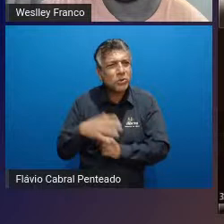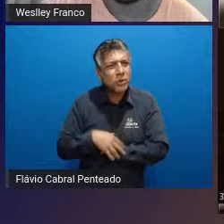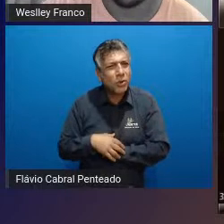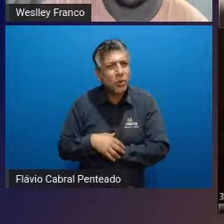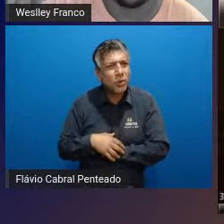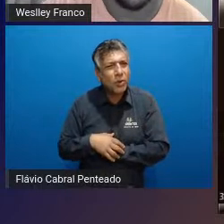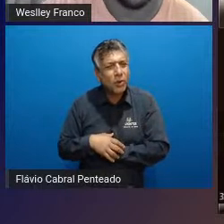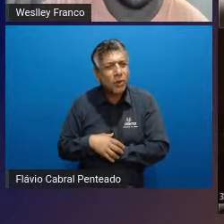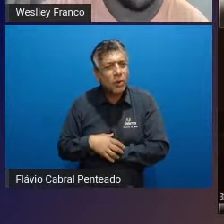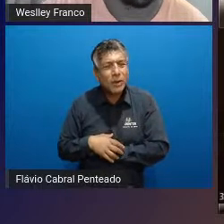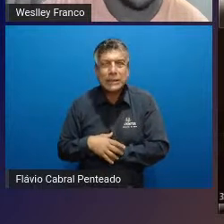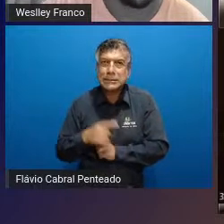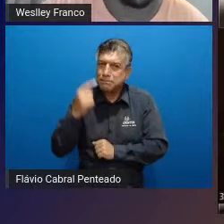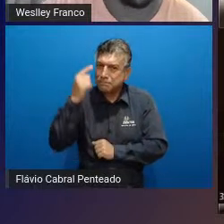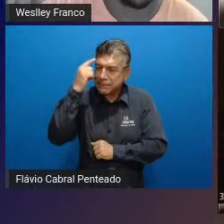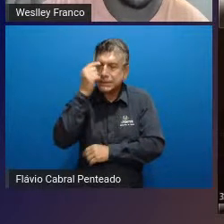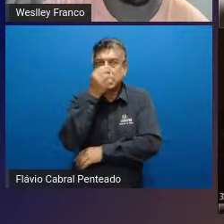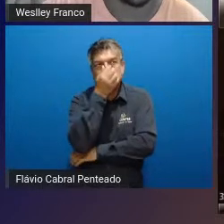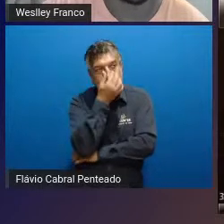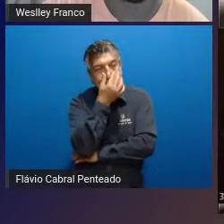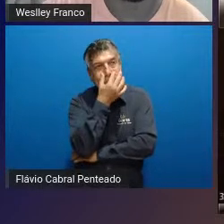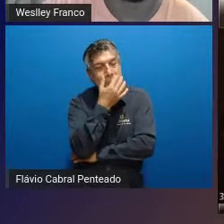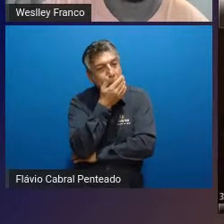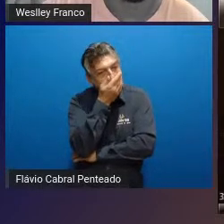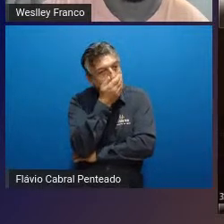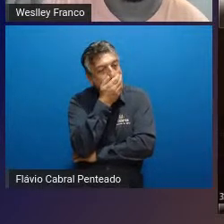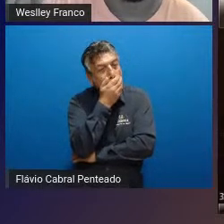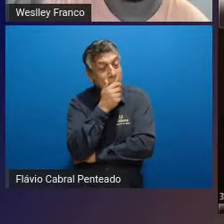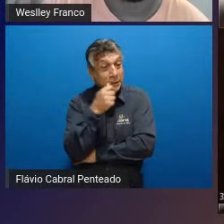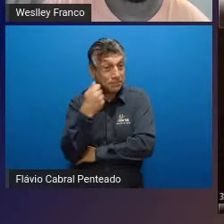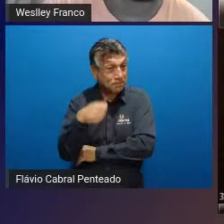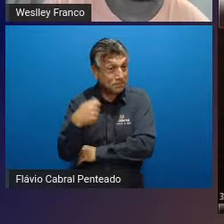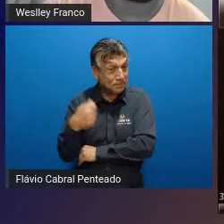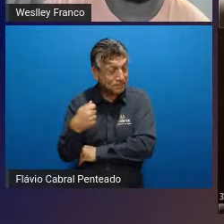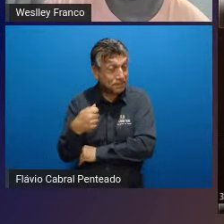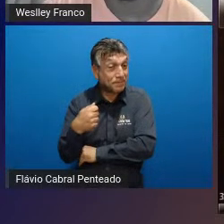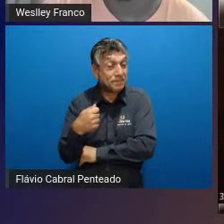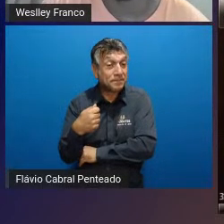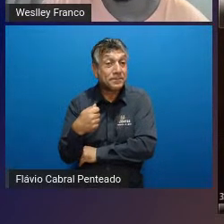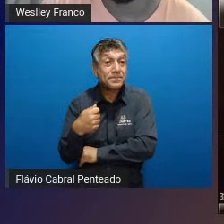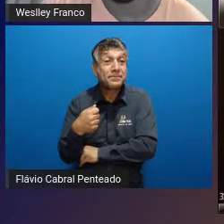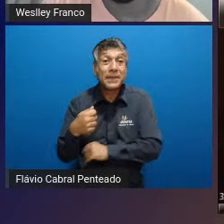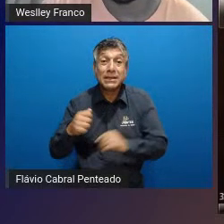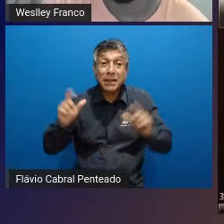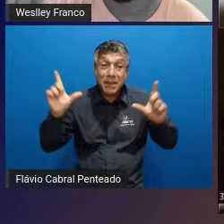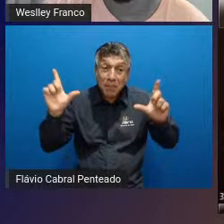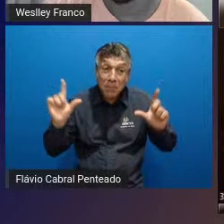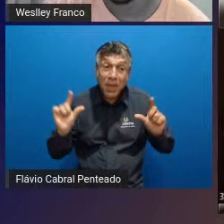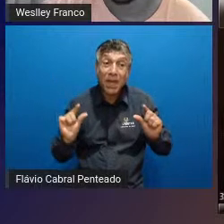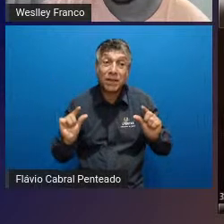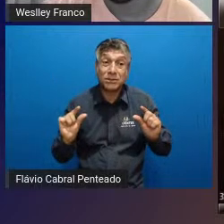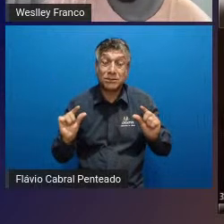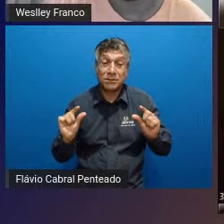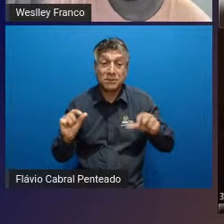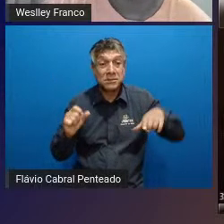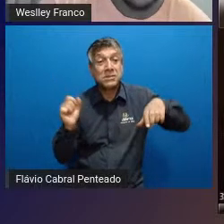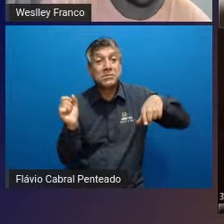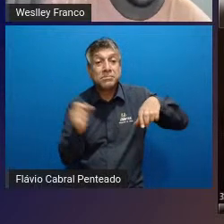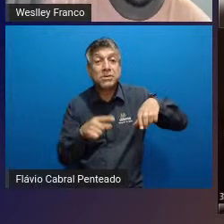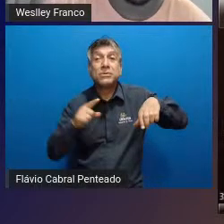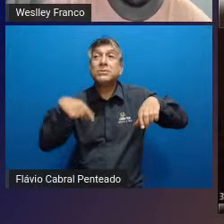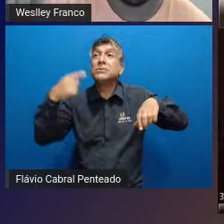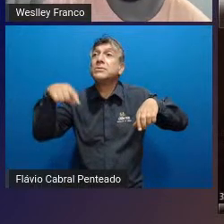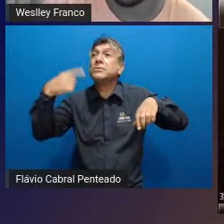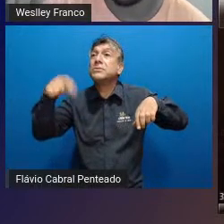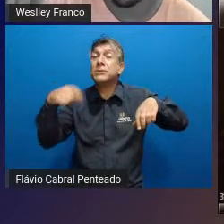nós temos que ver é algo para para que a gente para que a tenha menos gol nas partidas e para que a